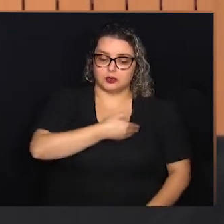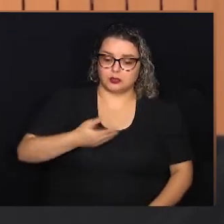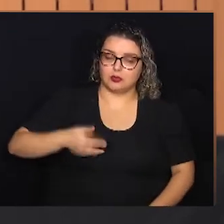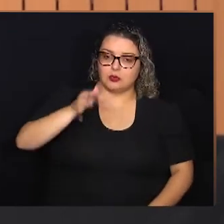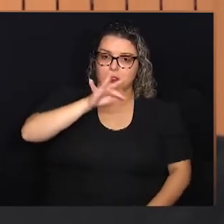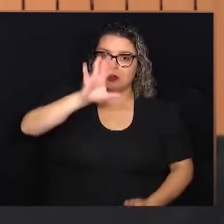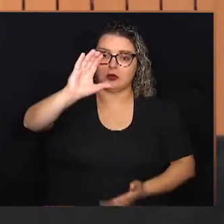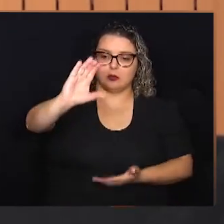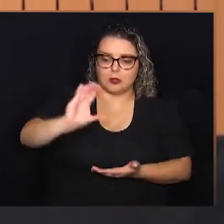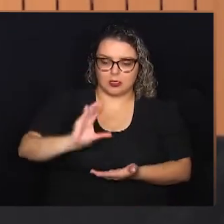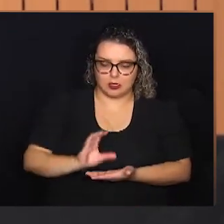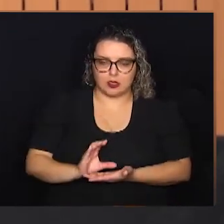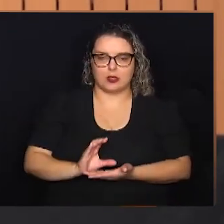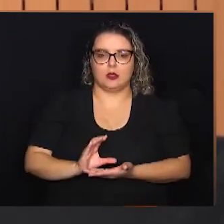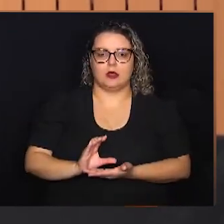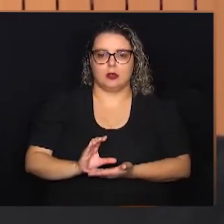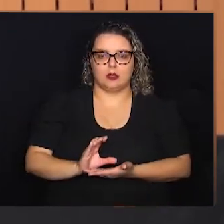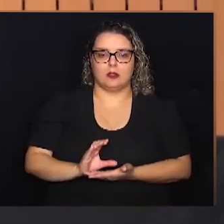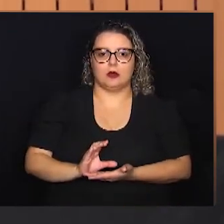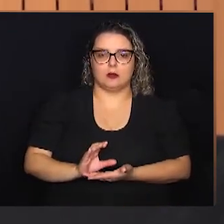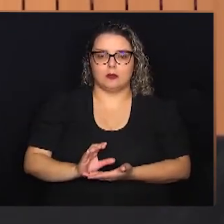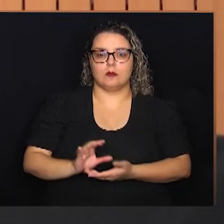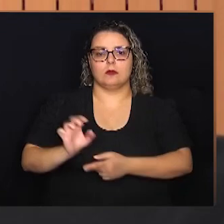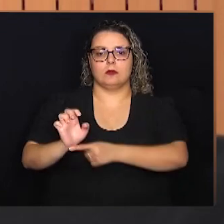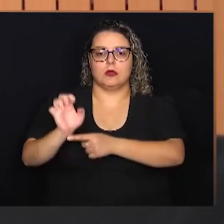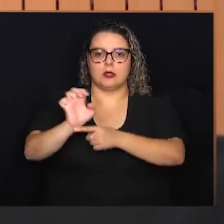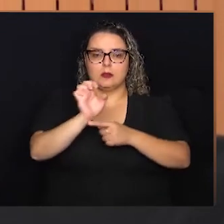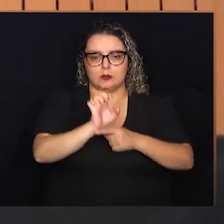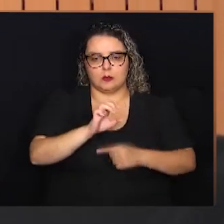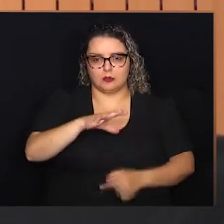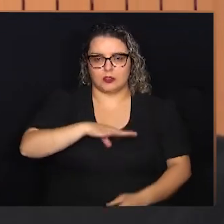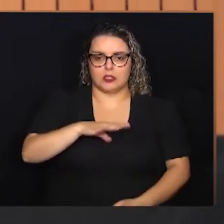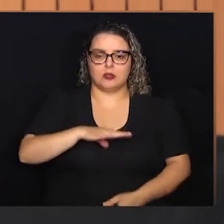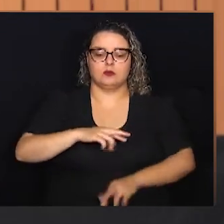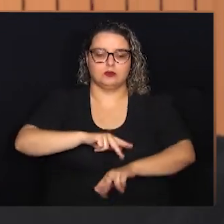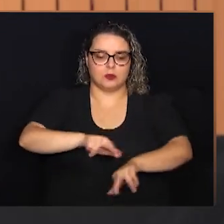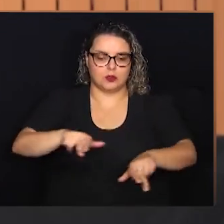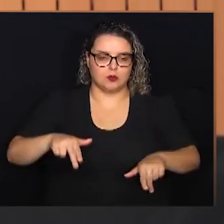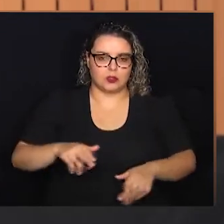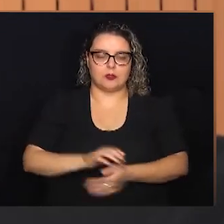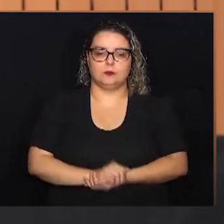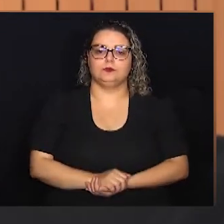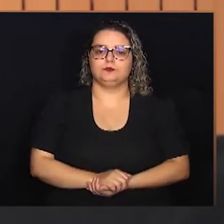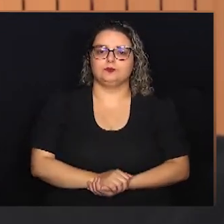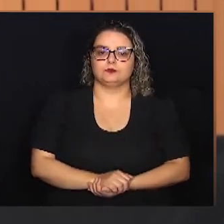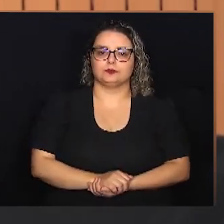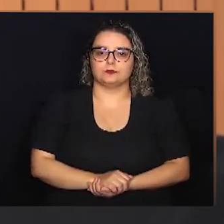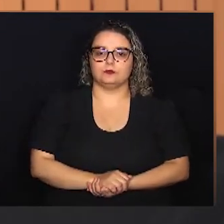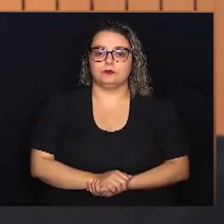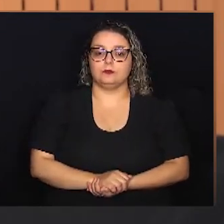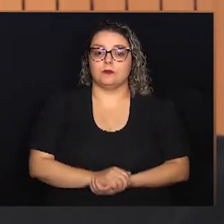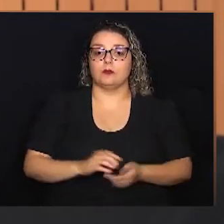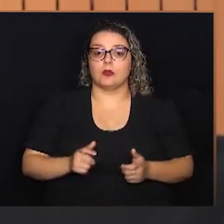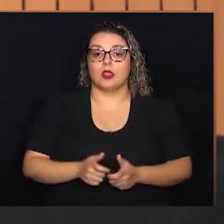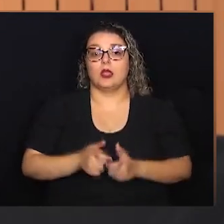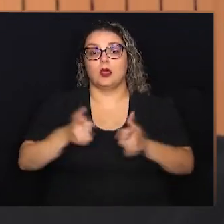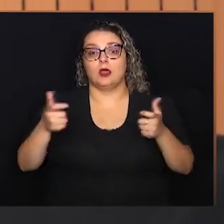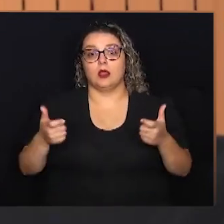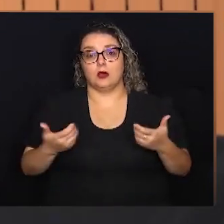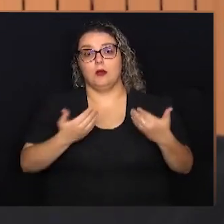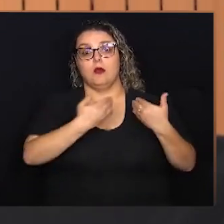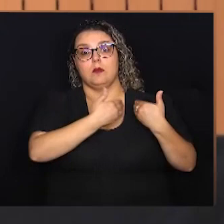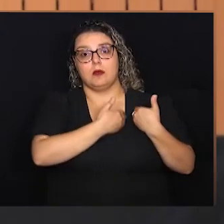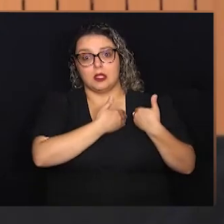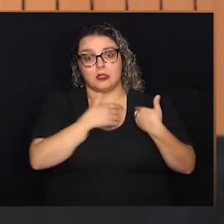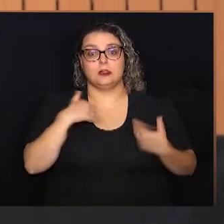do governo federal, transferido para estados e municípios, aumenta